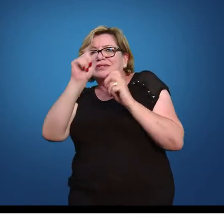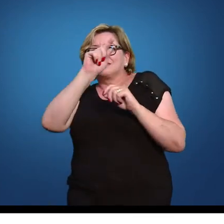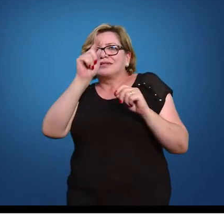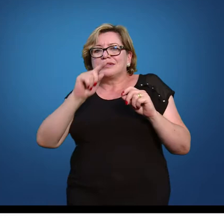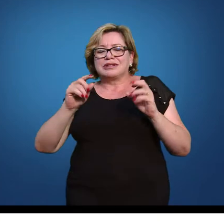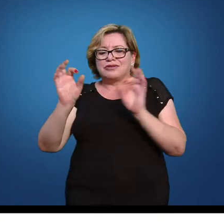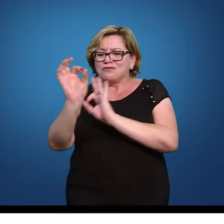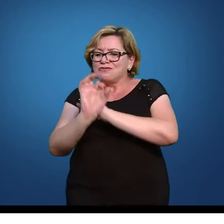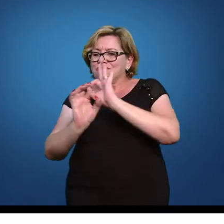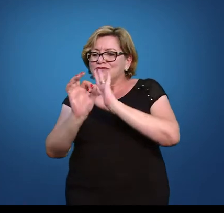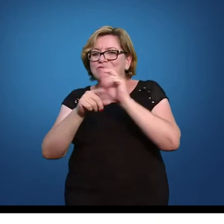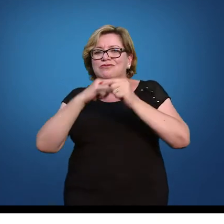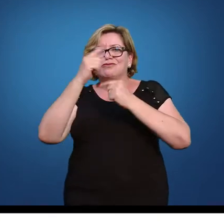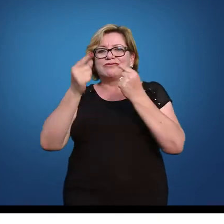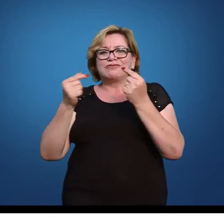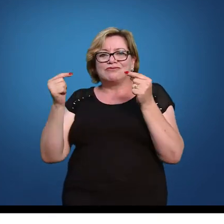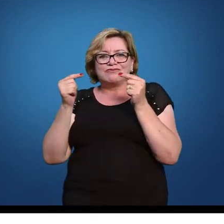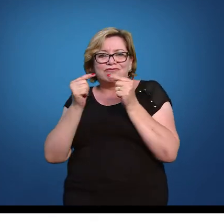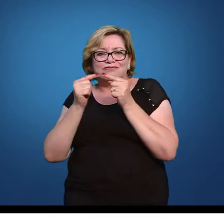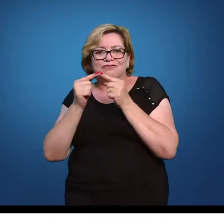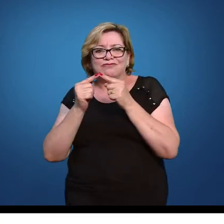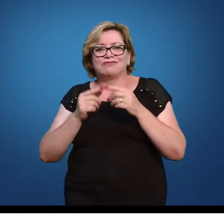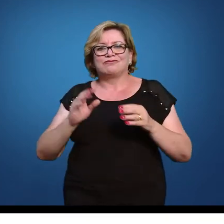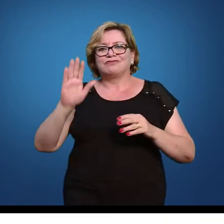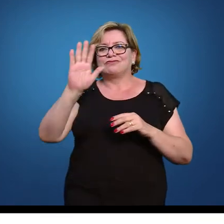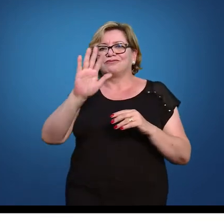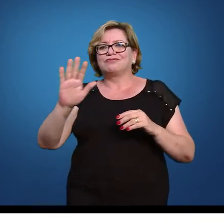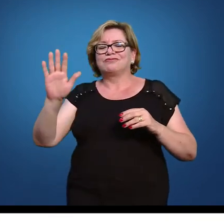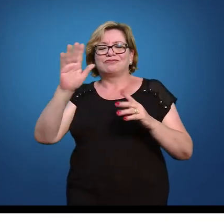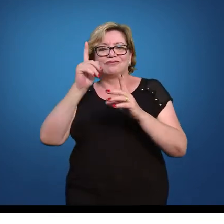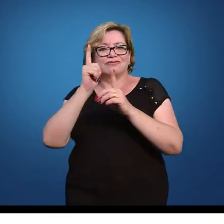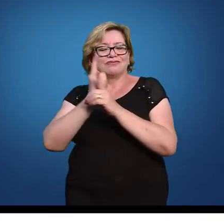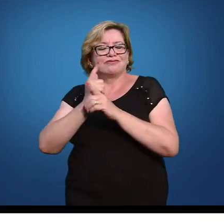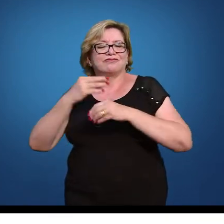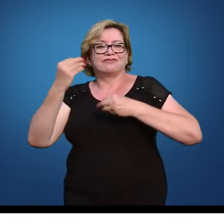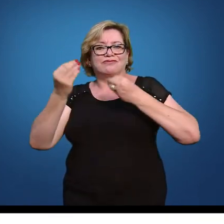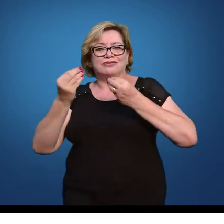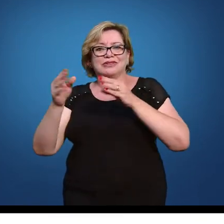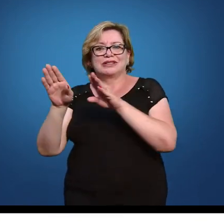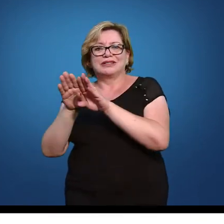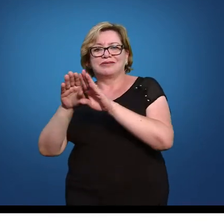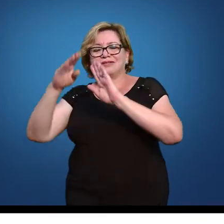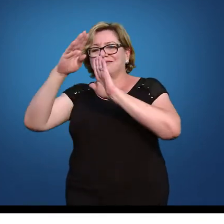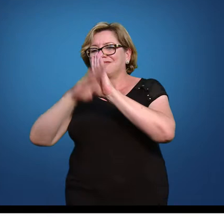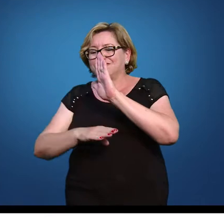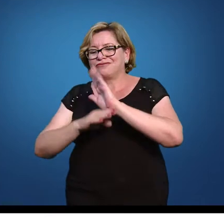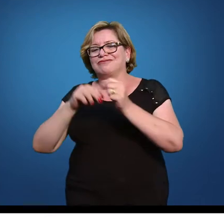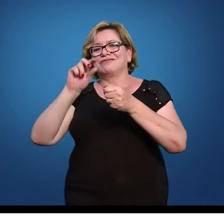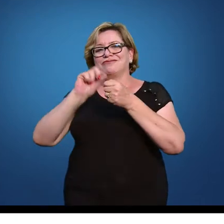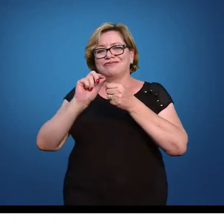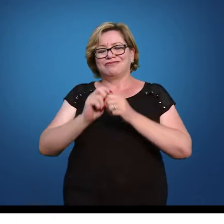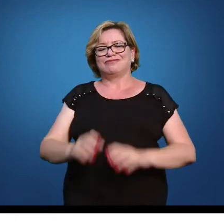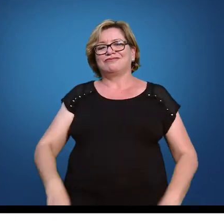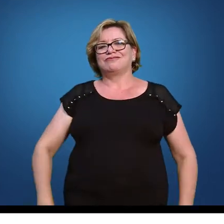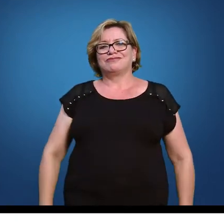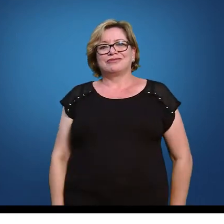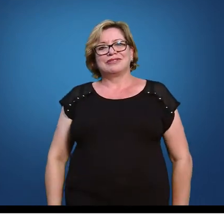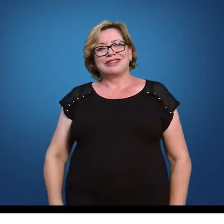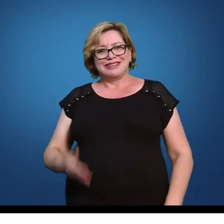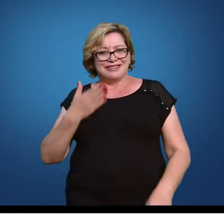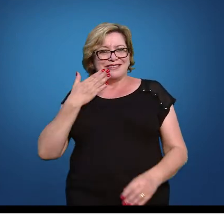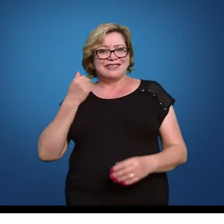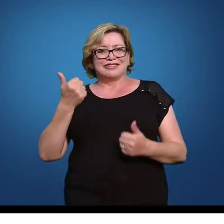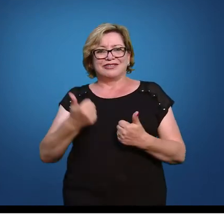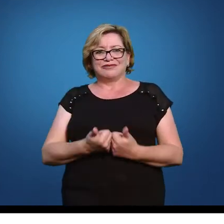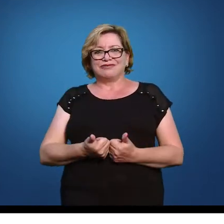exercício e aí associar a área que você encontrou tabelada a área que você está procurando tranquilo